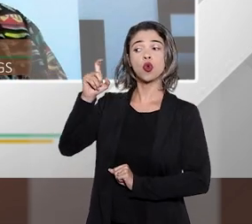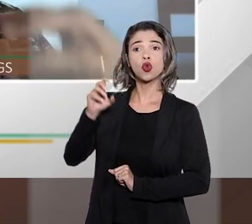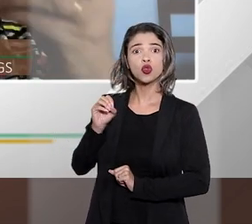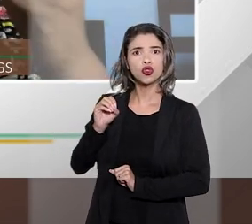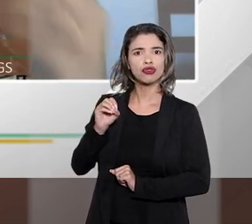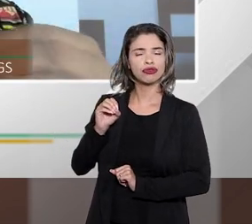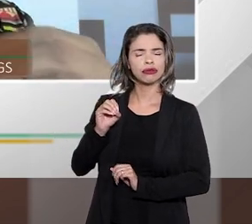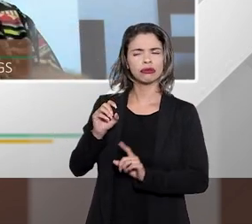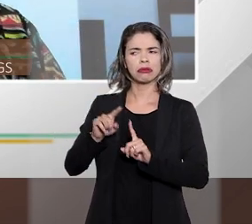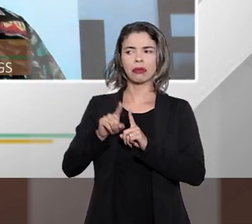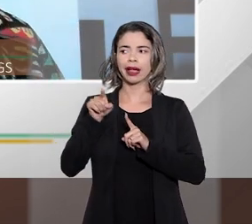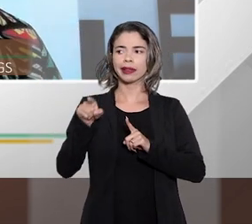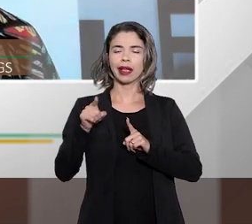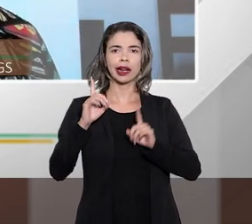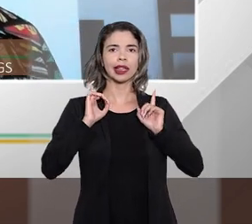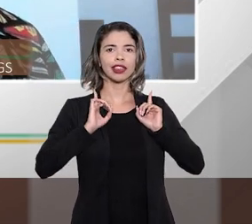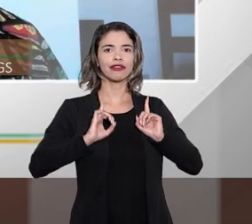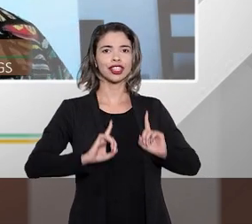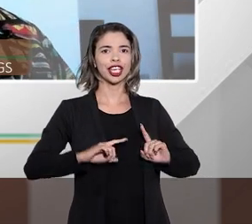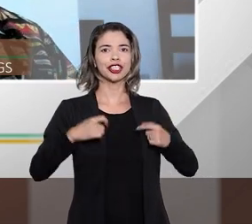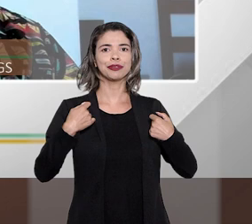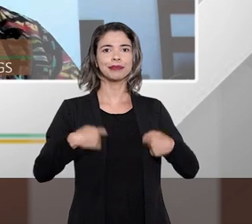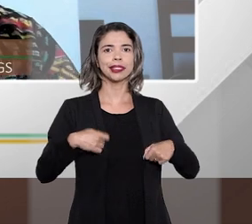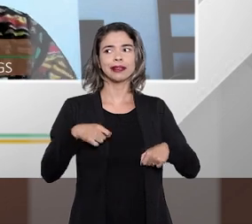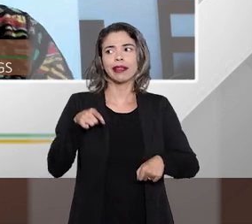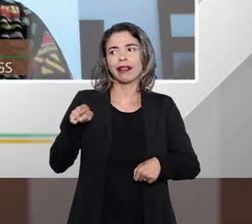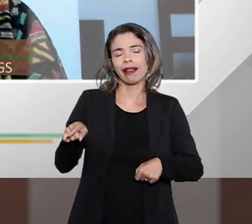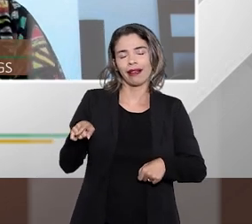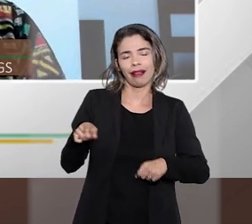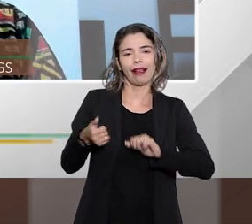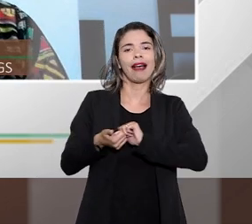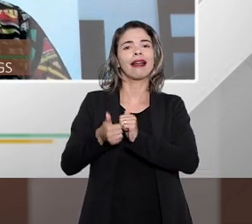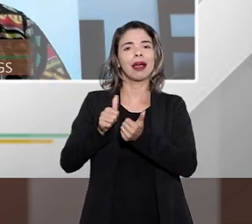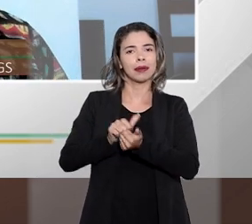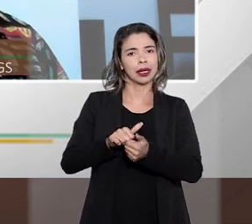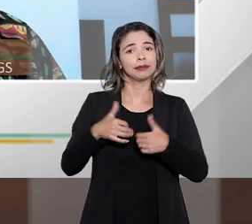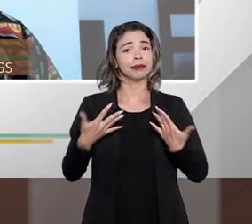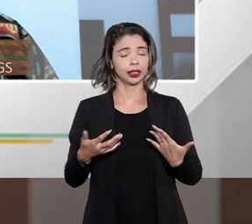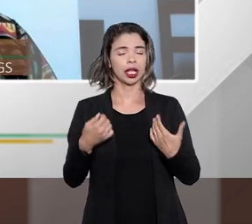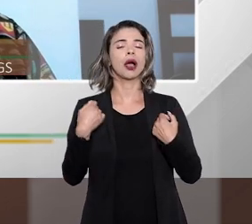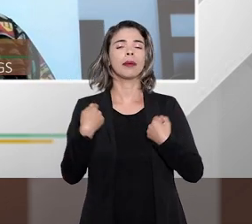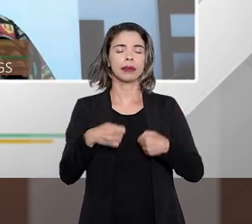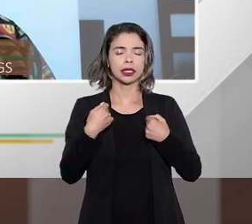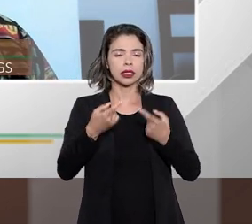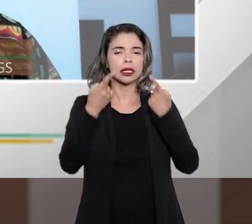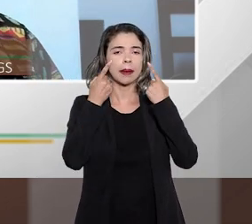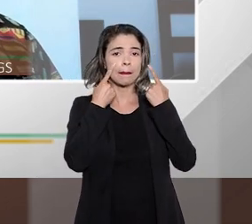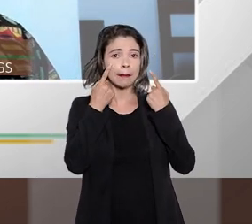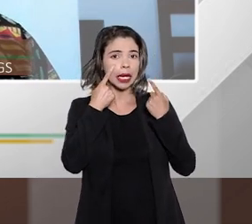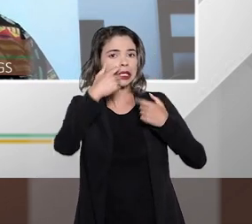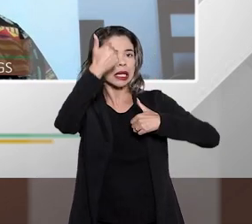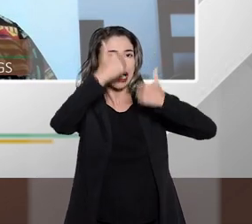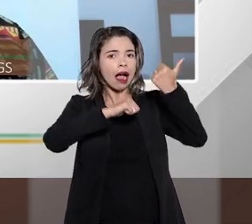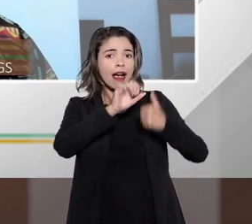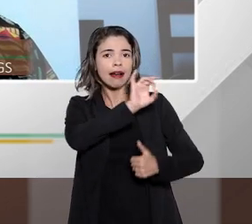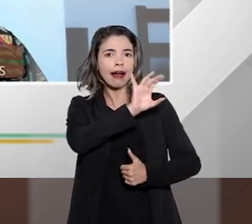Seria uma necessidade. é o caso concreto que vai dizer se realmente essas exclusões vão ser consideradas.